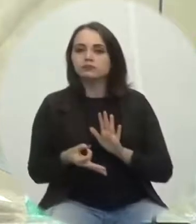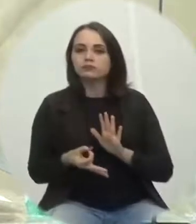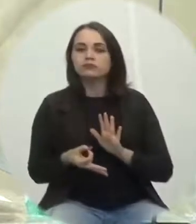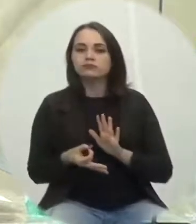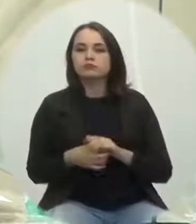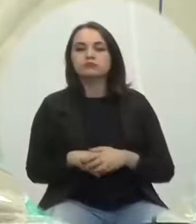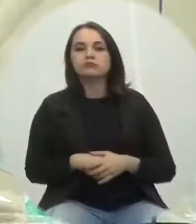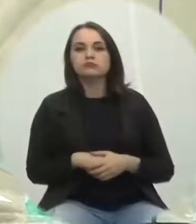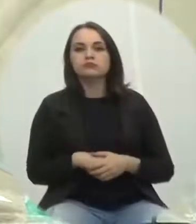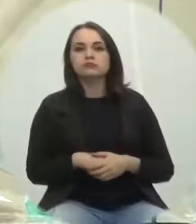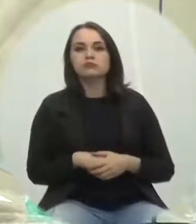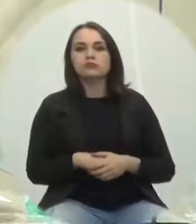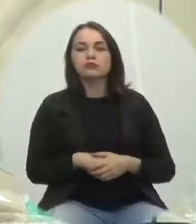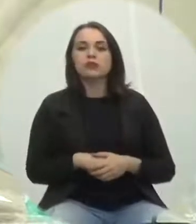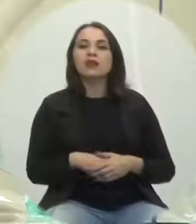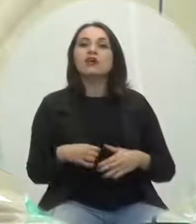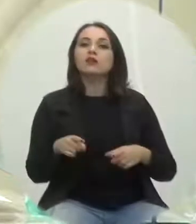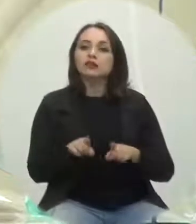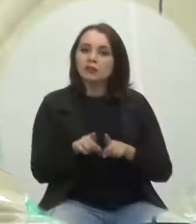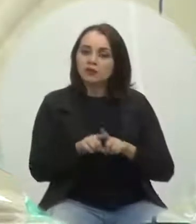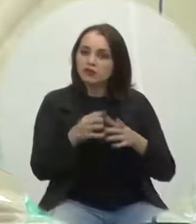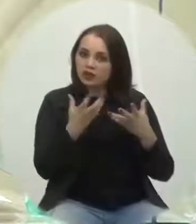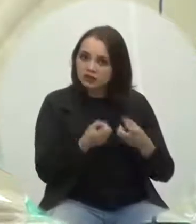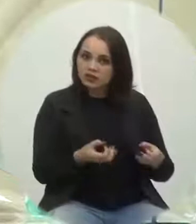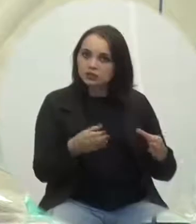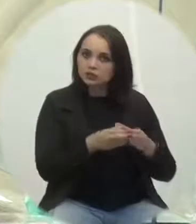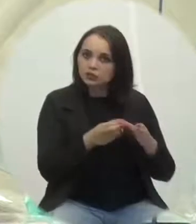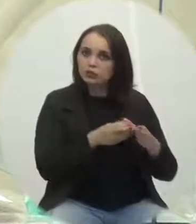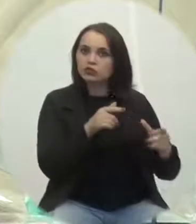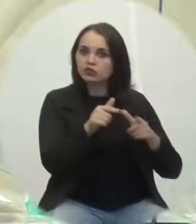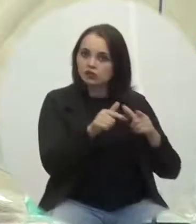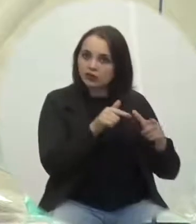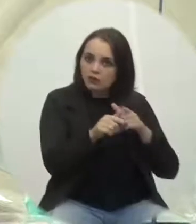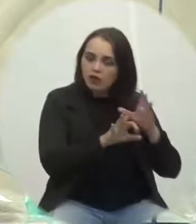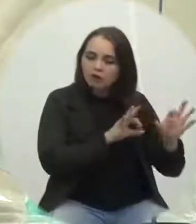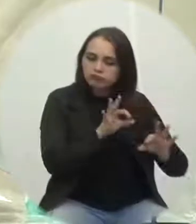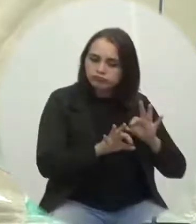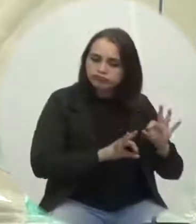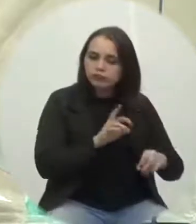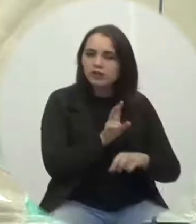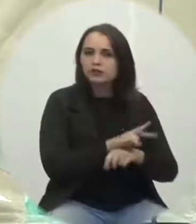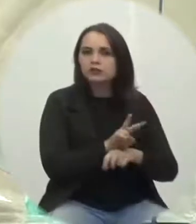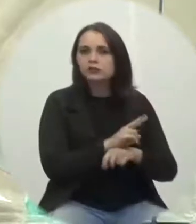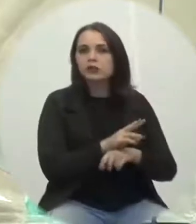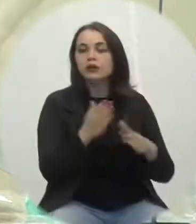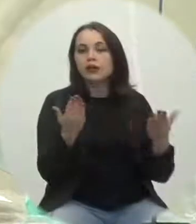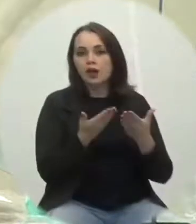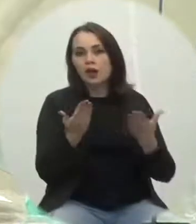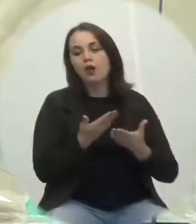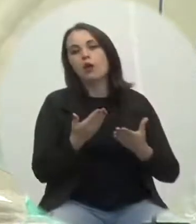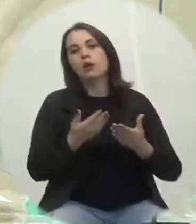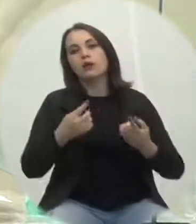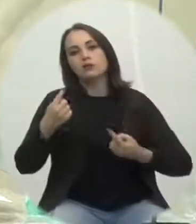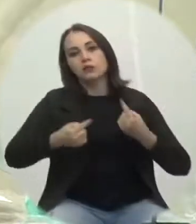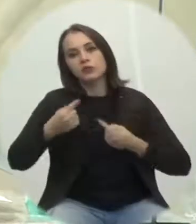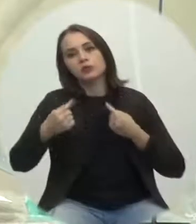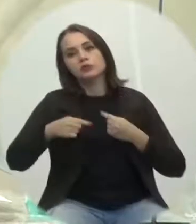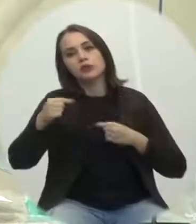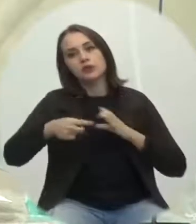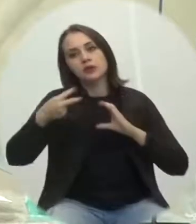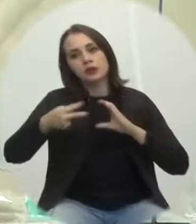CCJ, aprovado nas comissões de obras, de educação e de fiscalização, e finalmente encaminhado para deliberação em plenário.